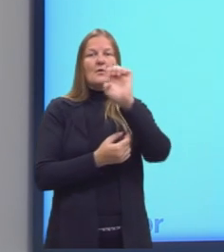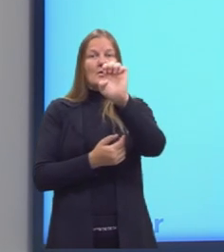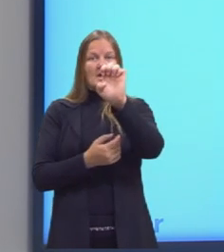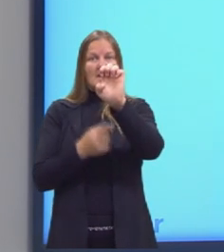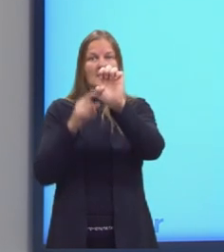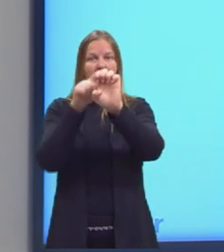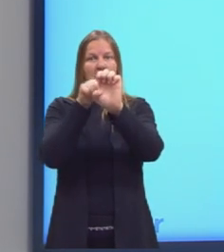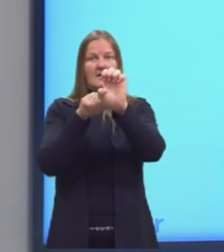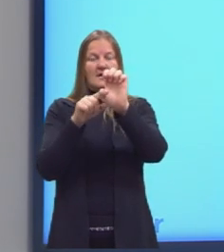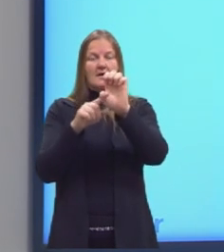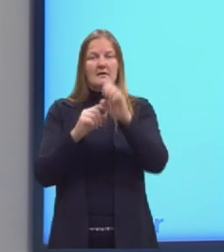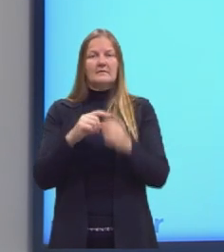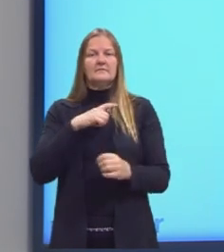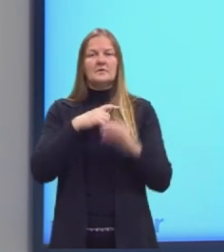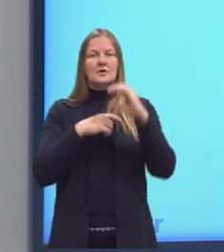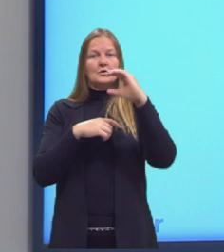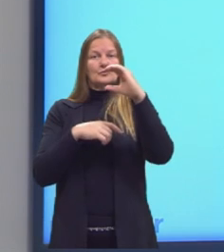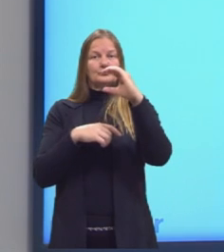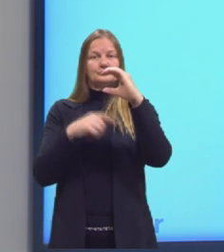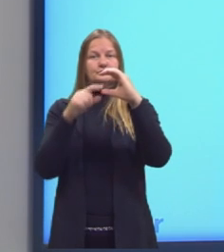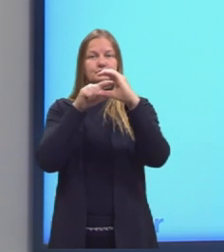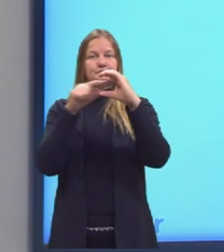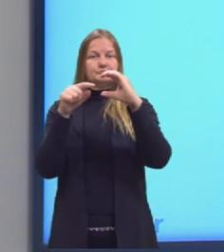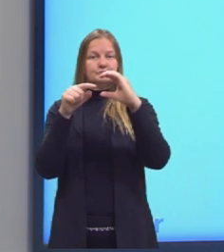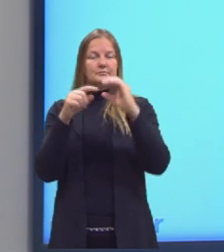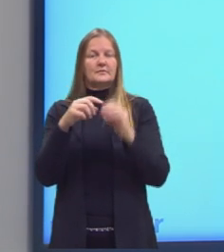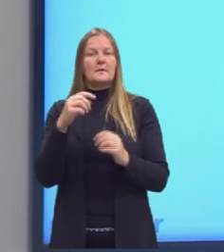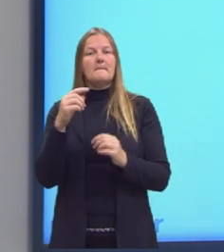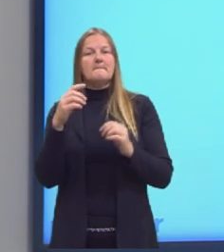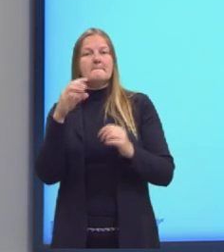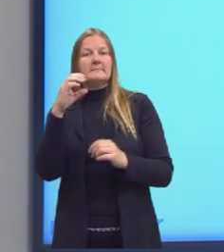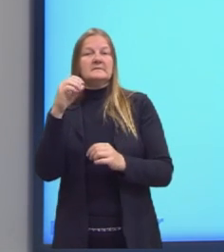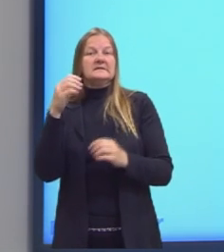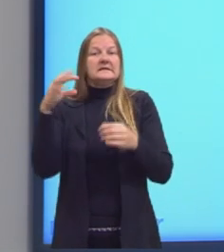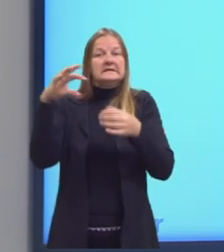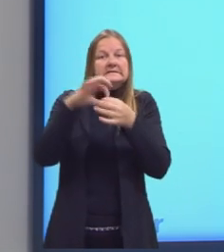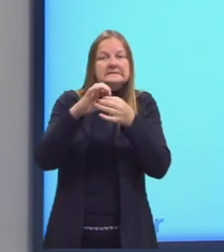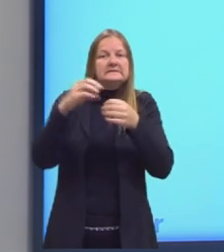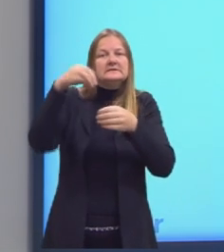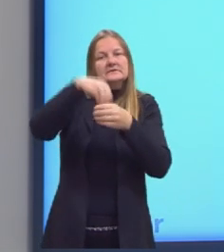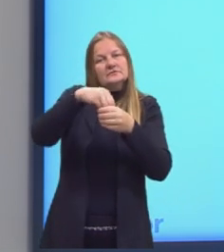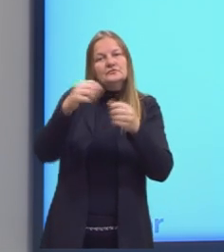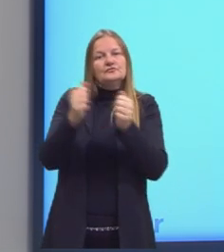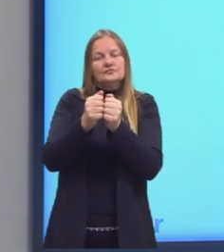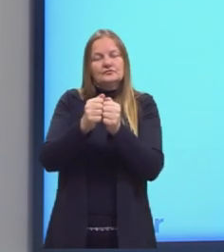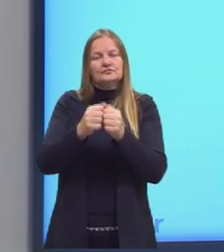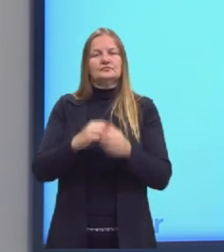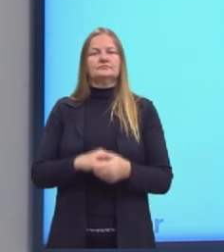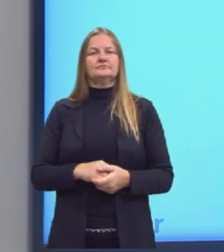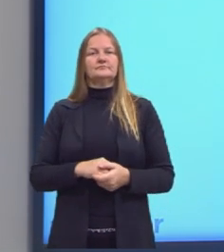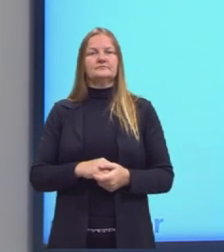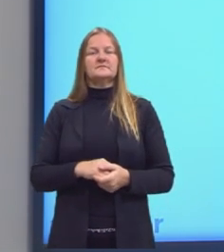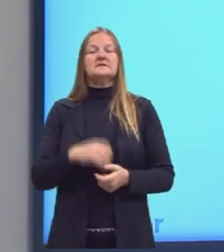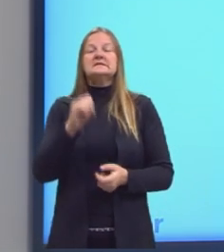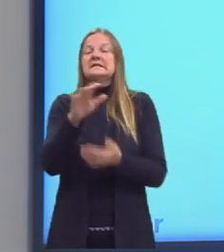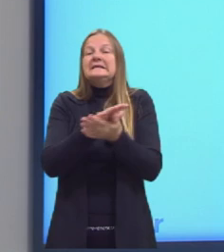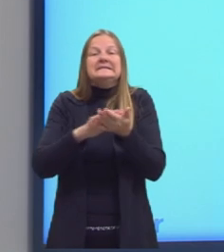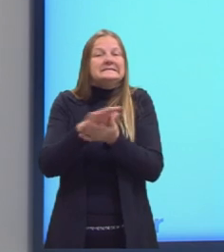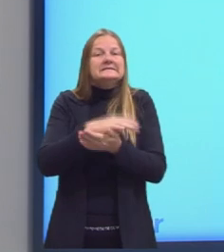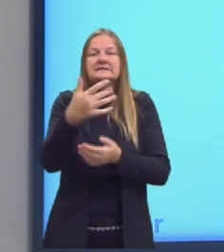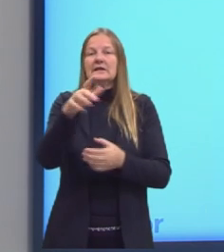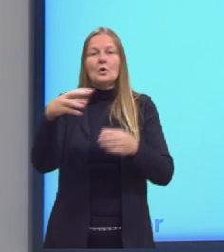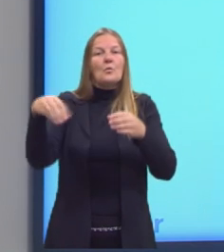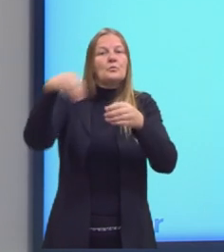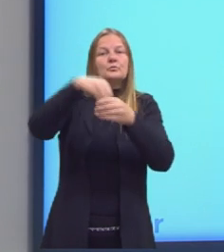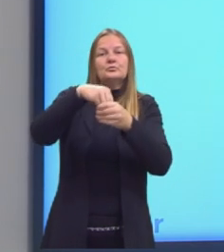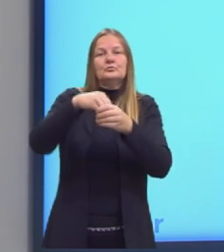representa a pertinência. Então, pertence a um determinado conjunto. Quando não pertence, a